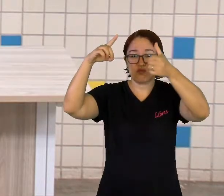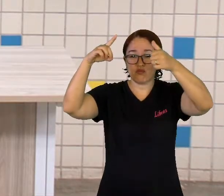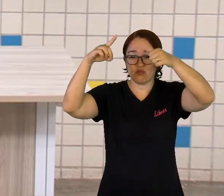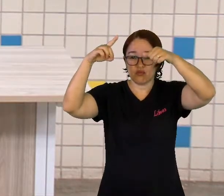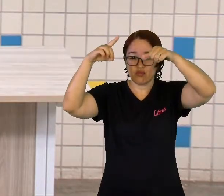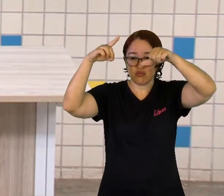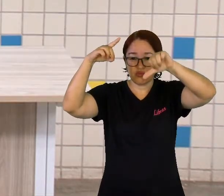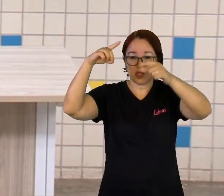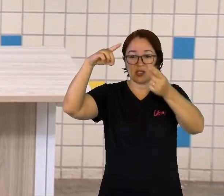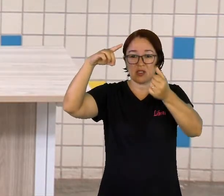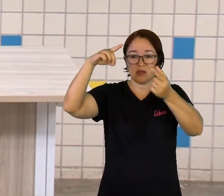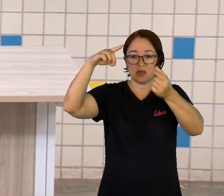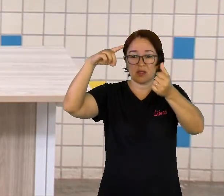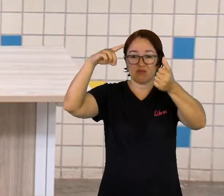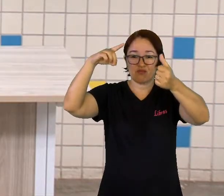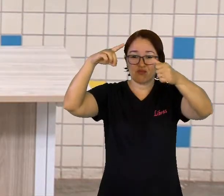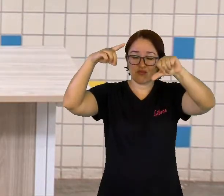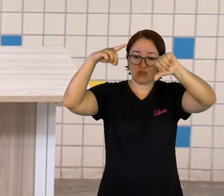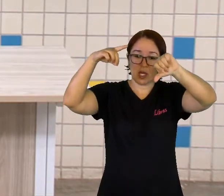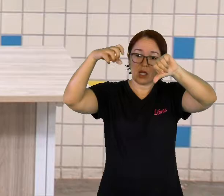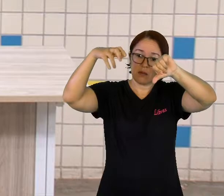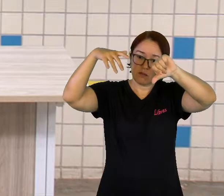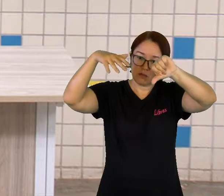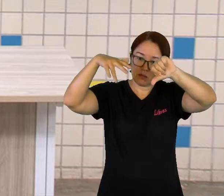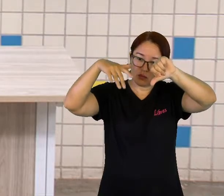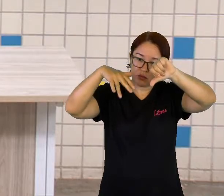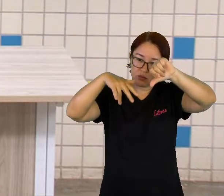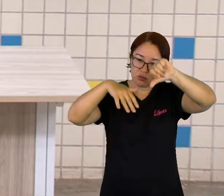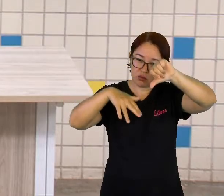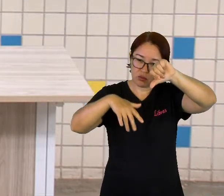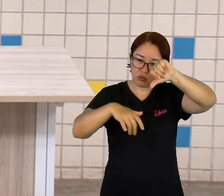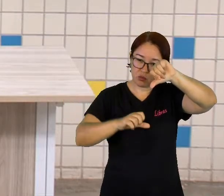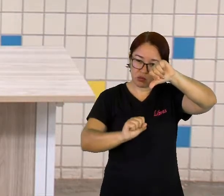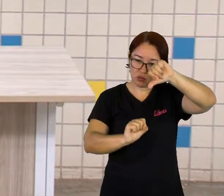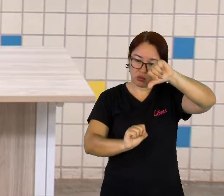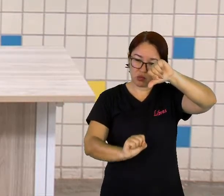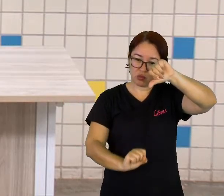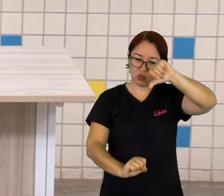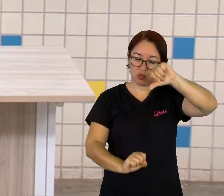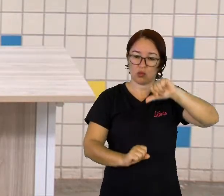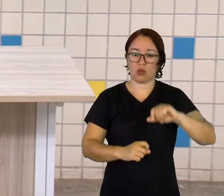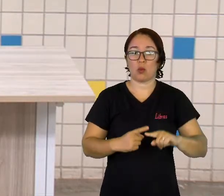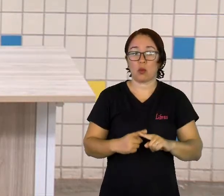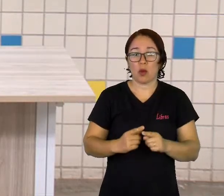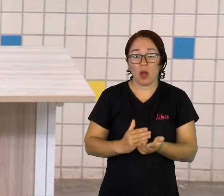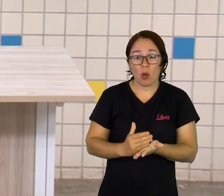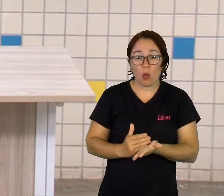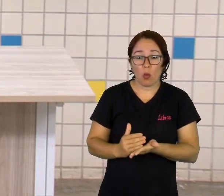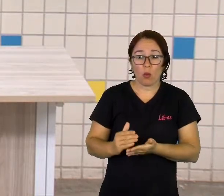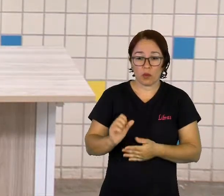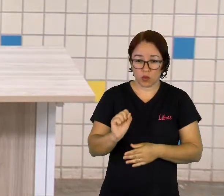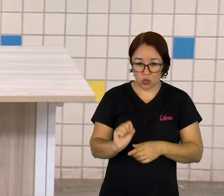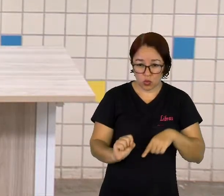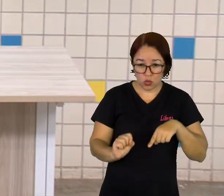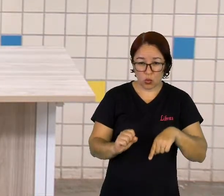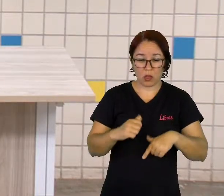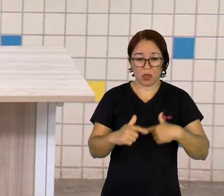industrializou-se, com a infraestrutura herdada da economia cafeeira da região.